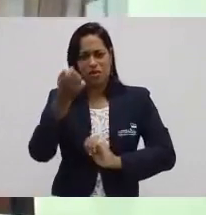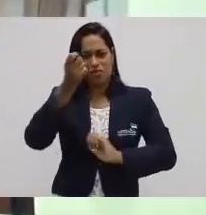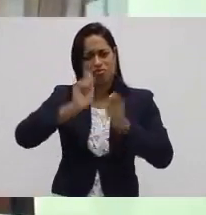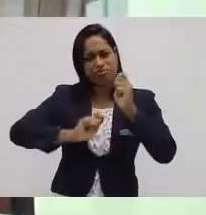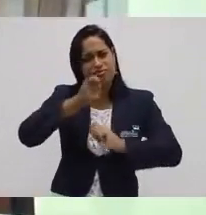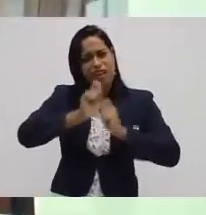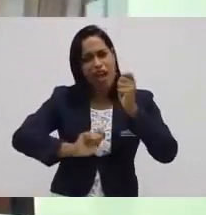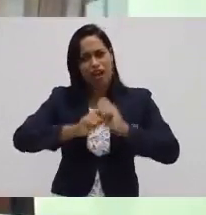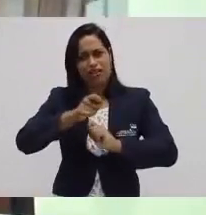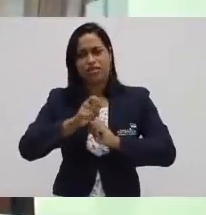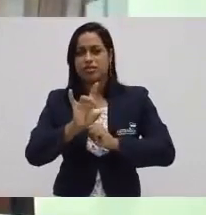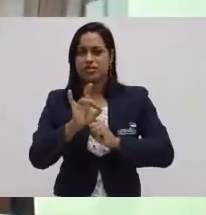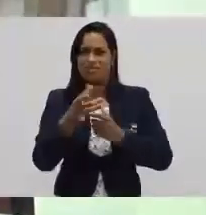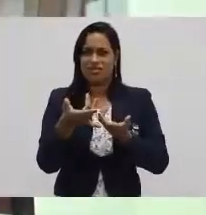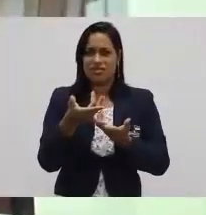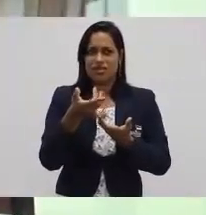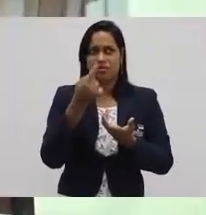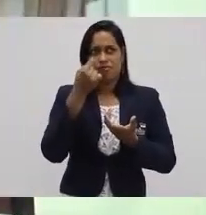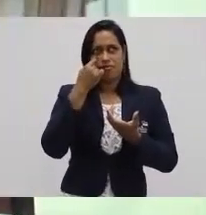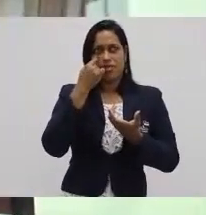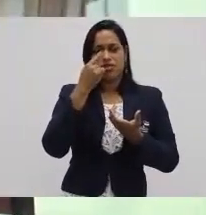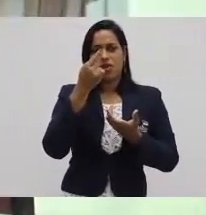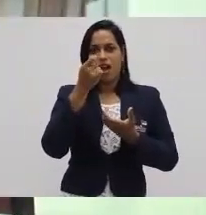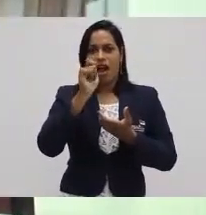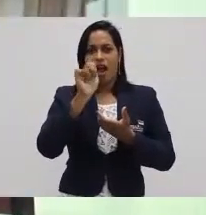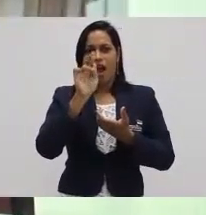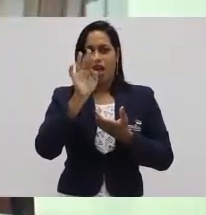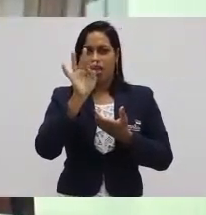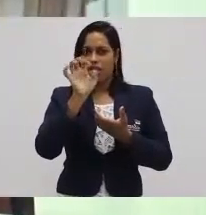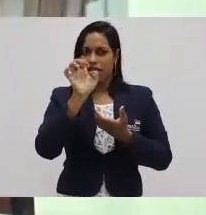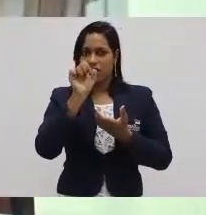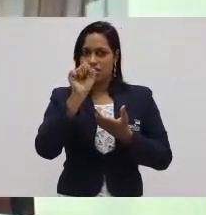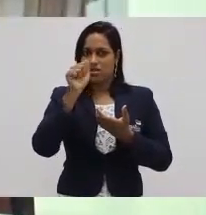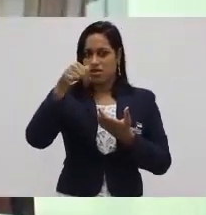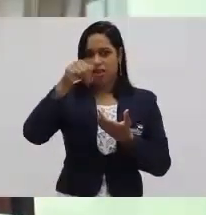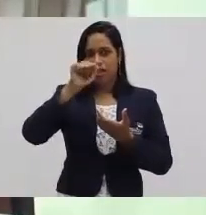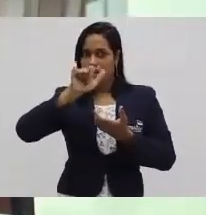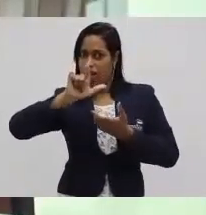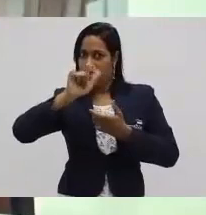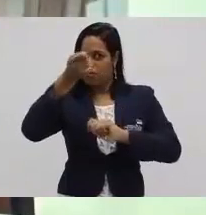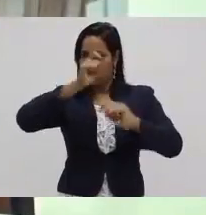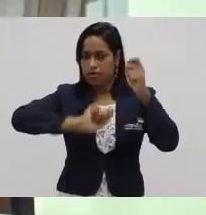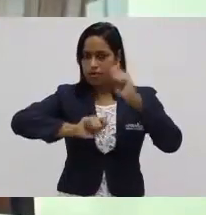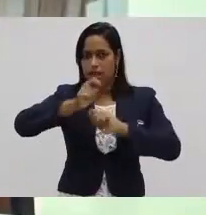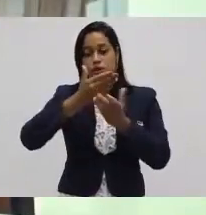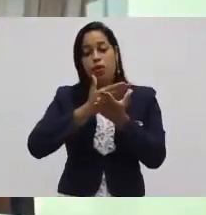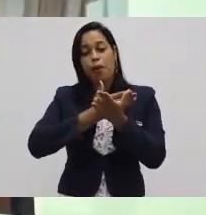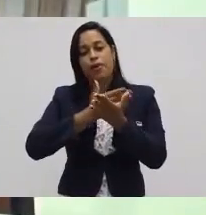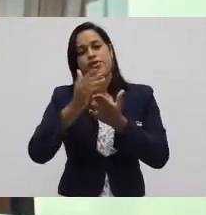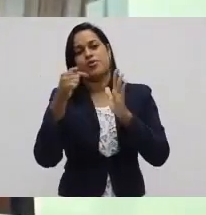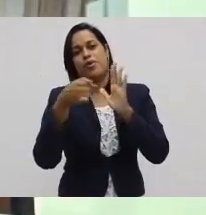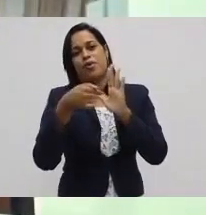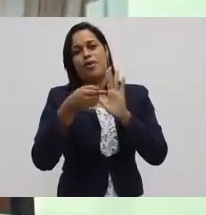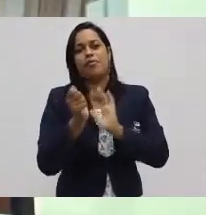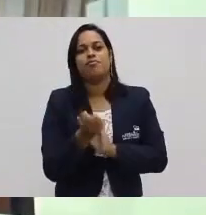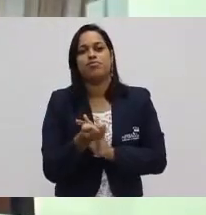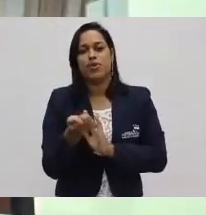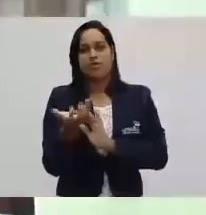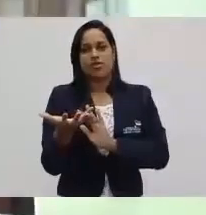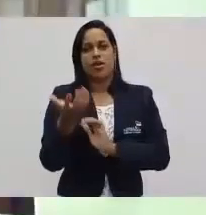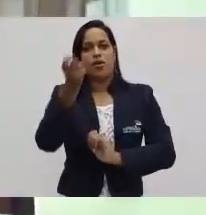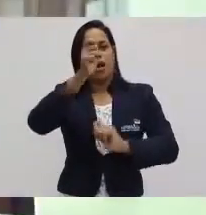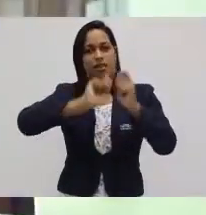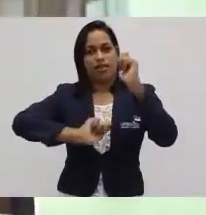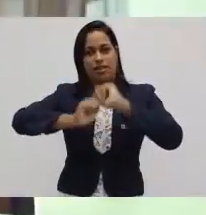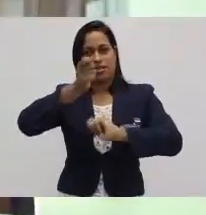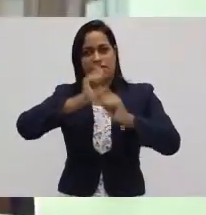arcaico, opa, artesanal. Veio então o indício da produção artesanal. Produção